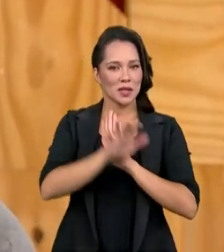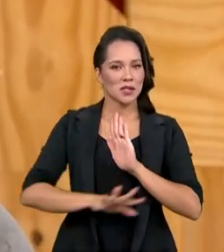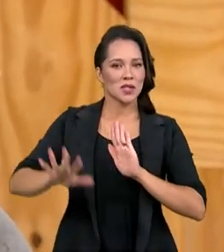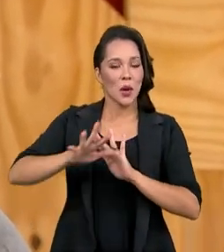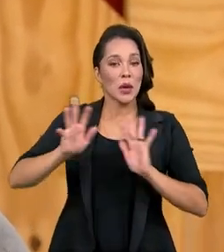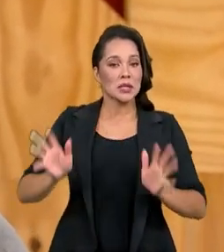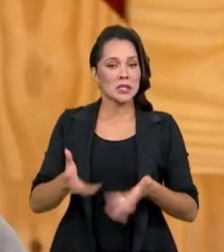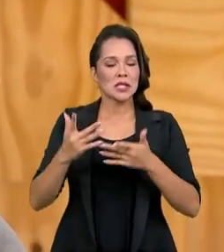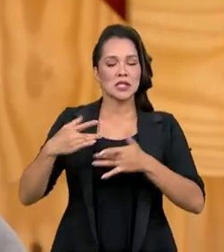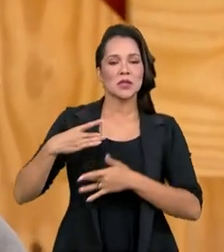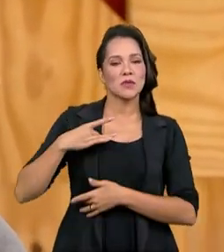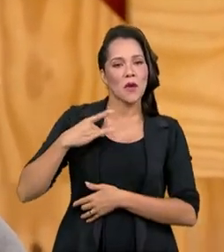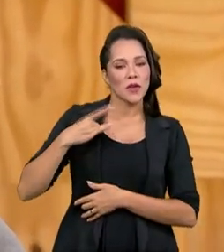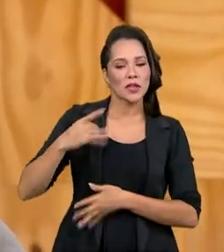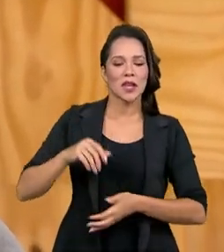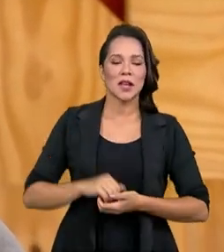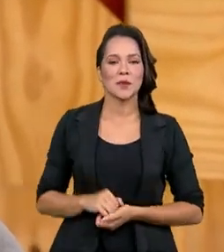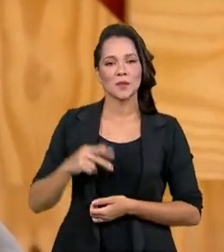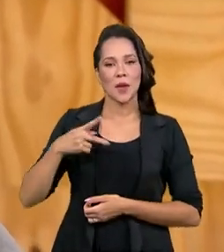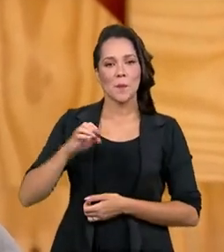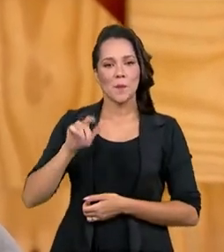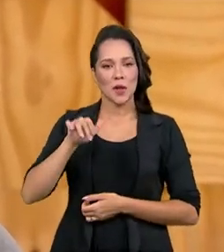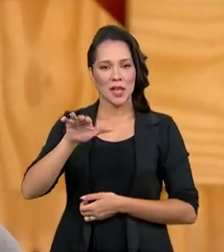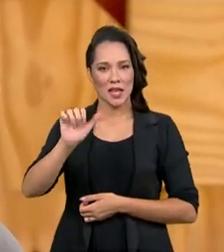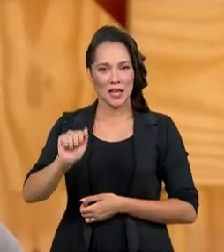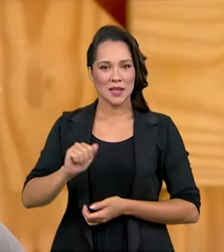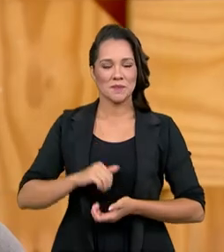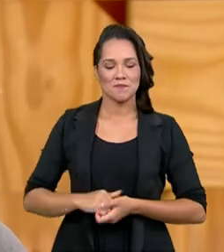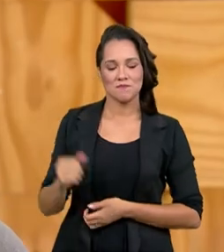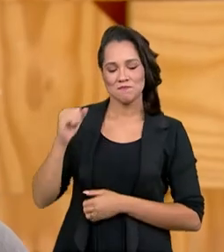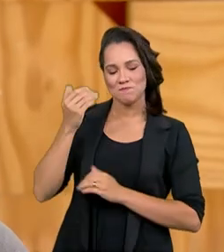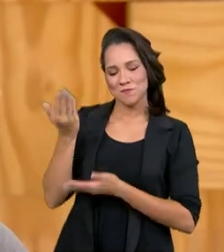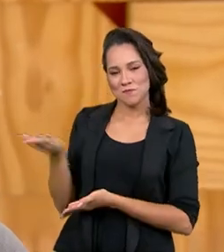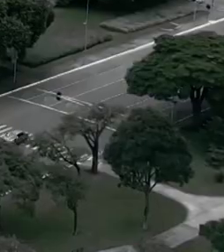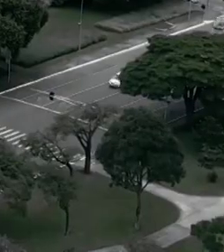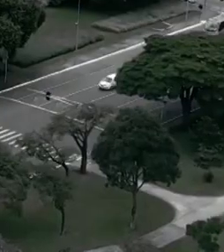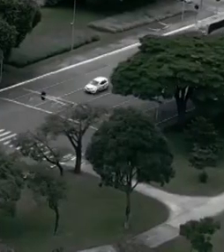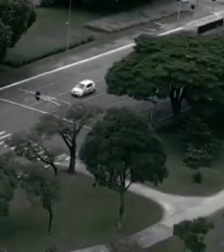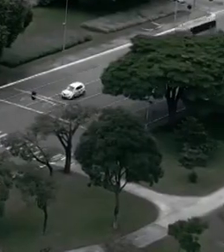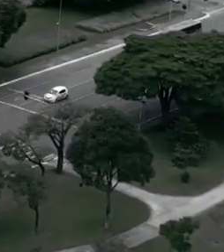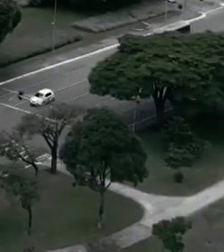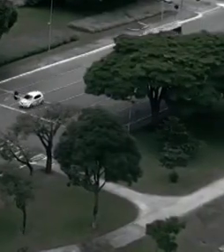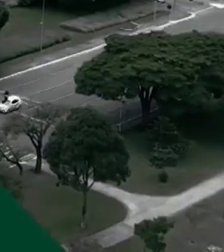de Incentivo ao Voluntariado, Poliana Andrade, no Brasil em Pauta. Até já!